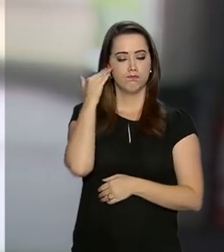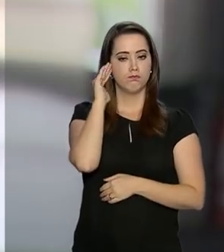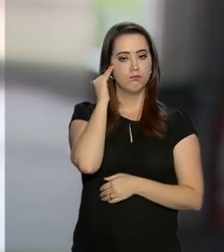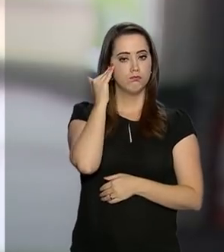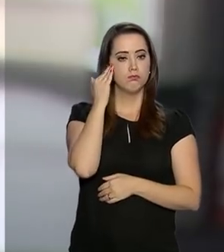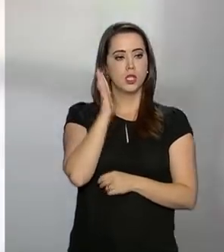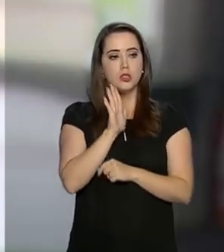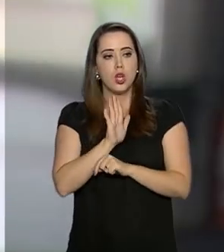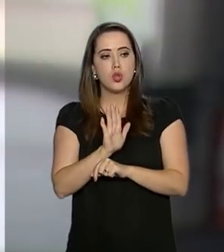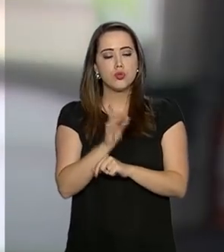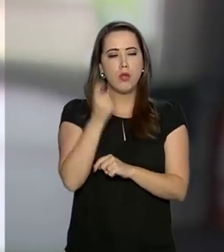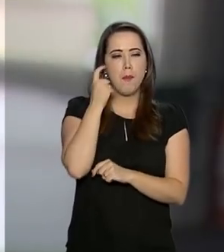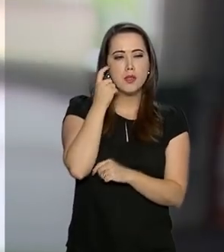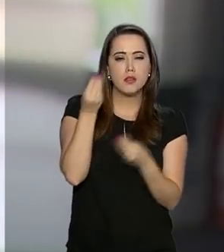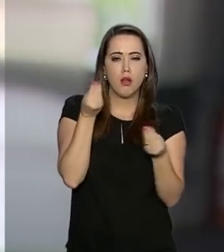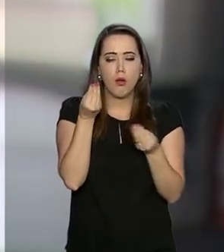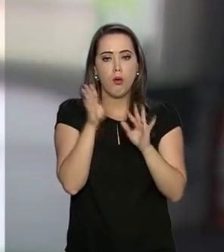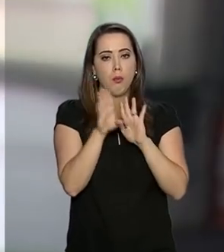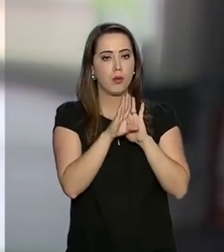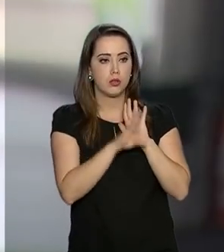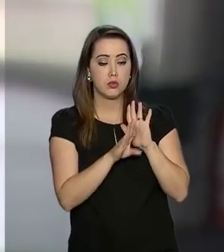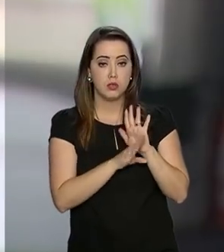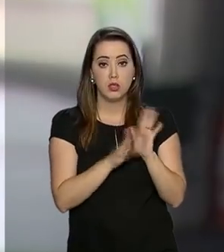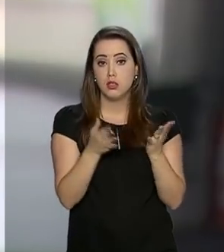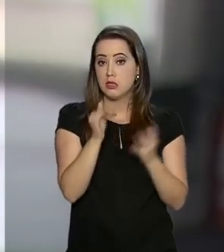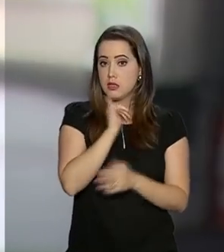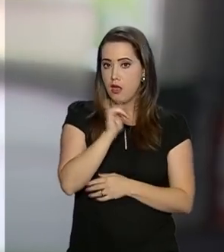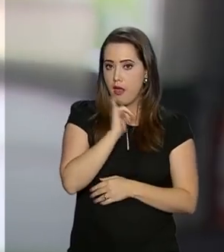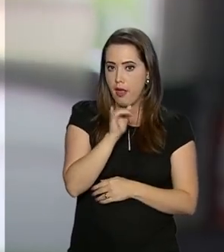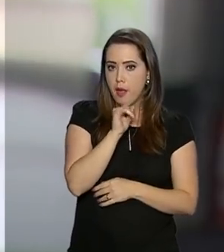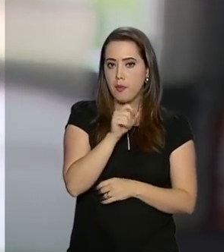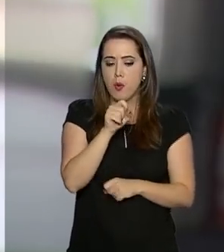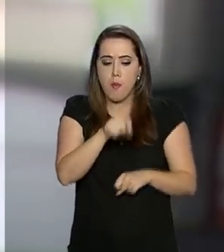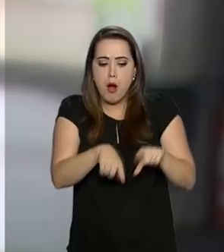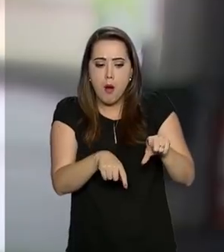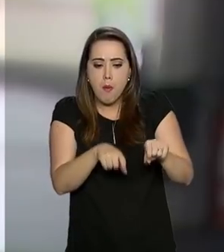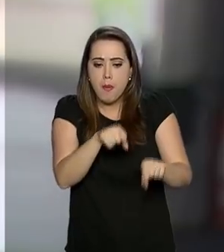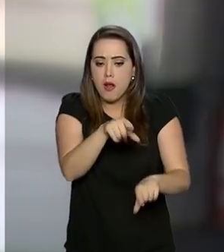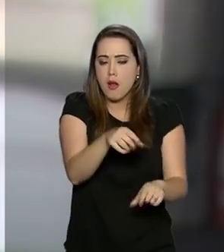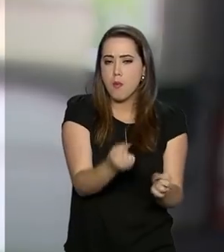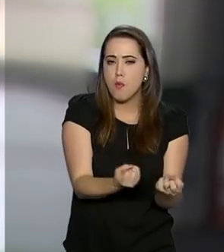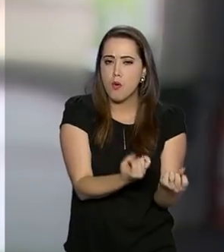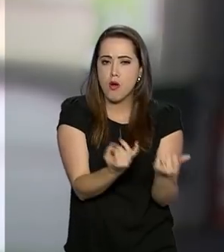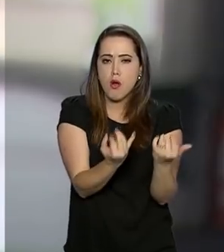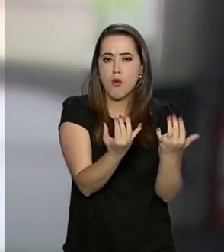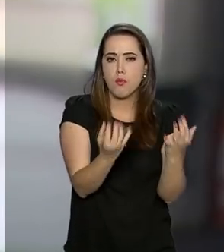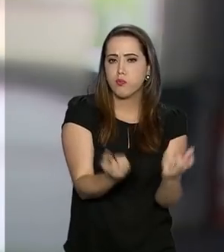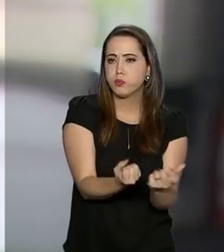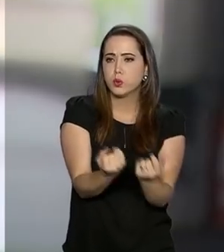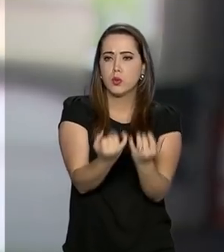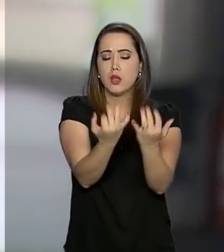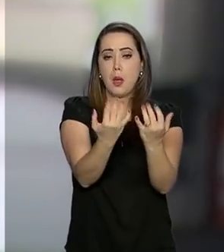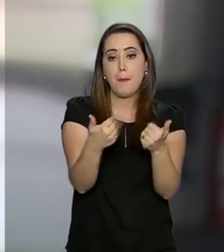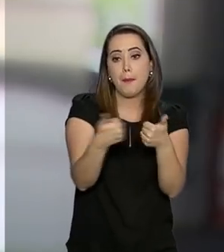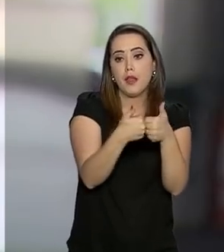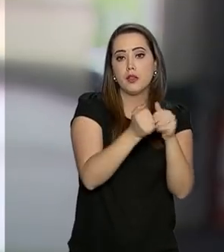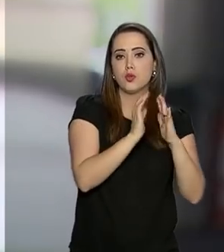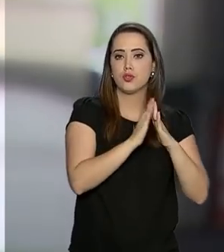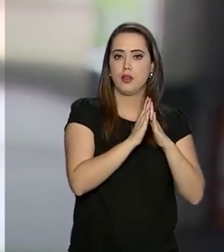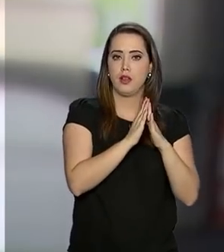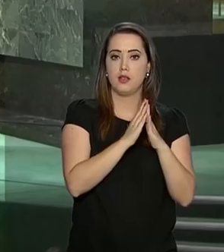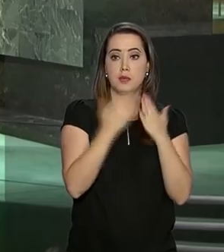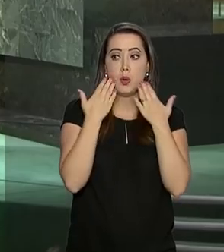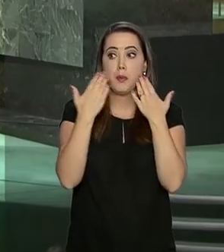pensar e ajudar a ter projetos ali, por exemplo, como hortas comunitárias, mais próximas às casas, de forma que elas não fiquem tão